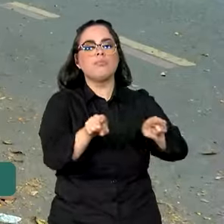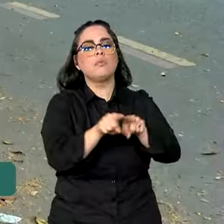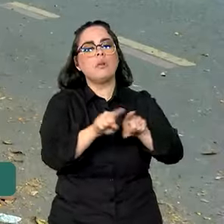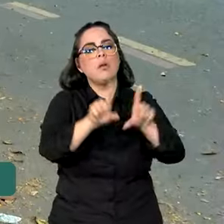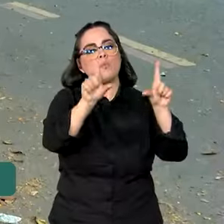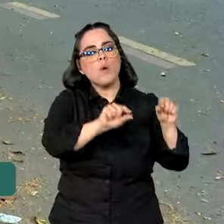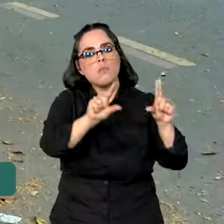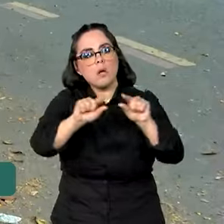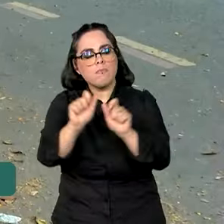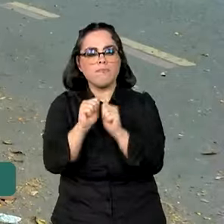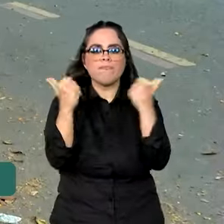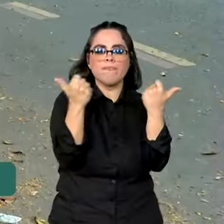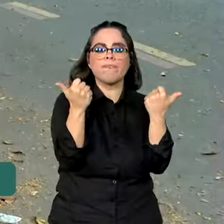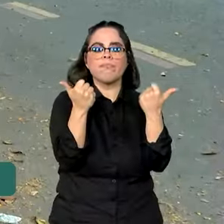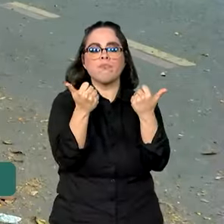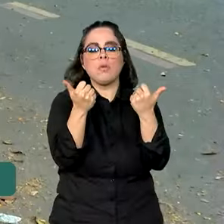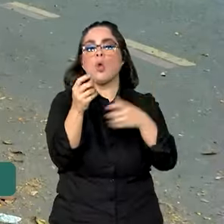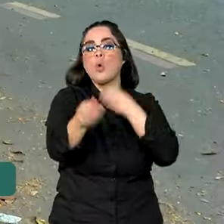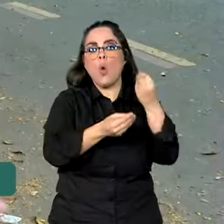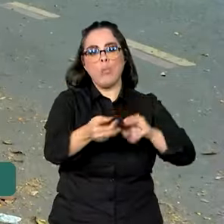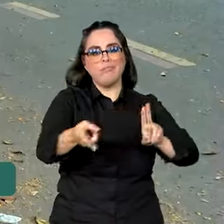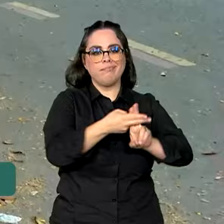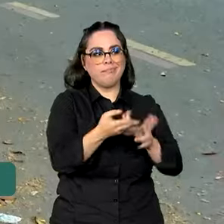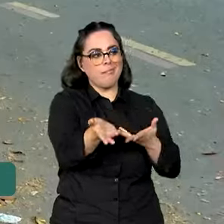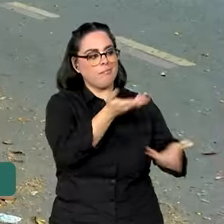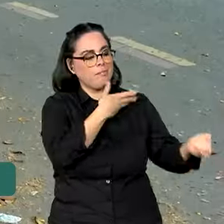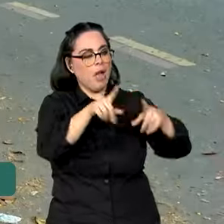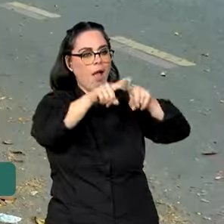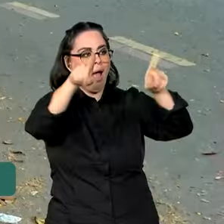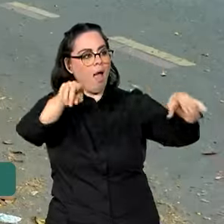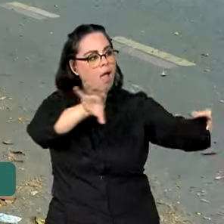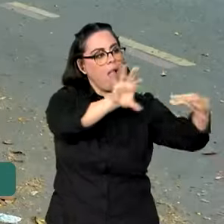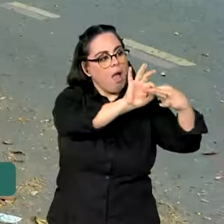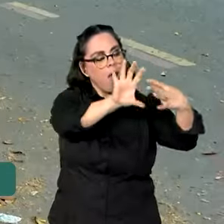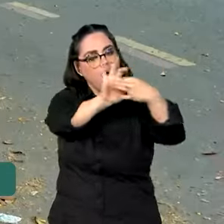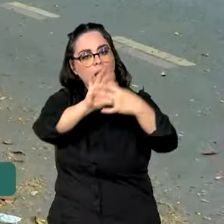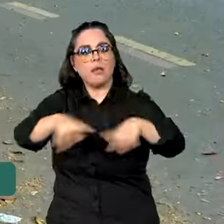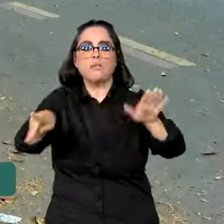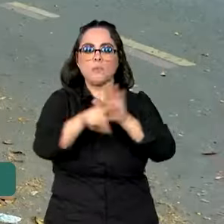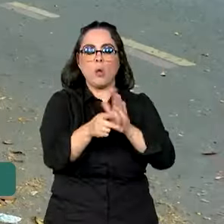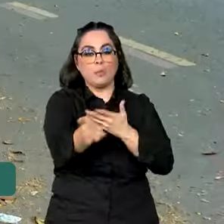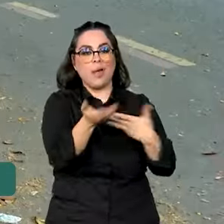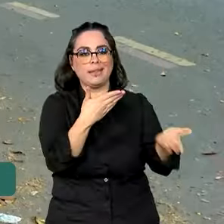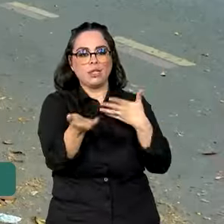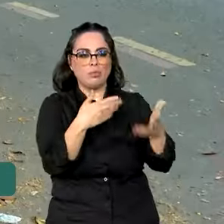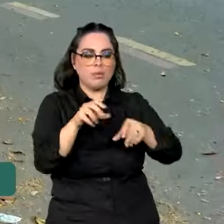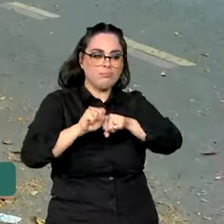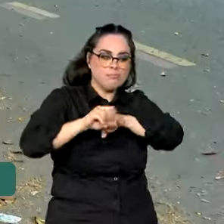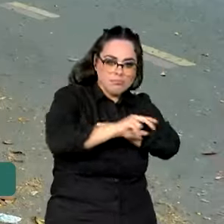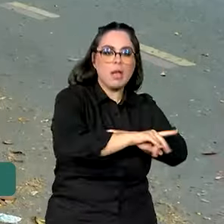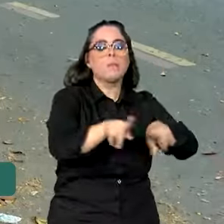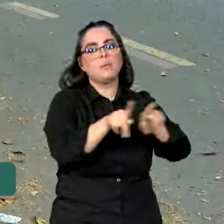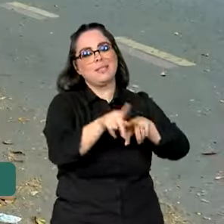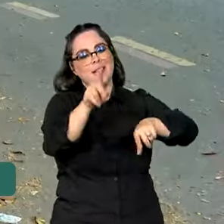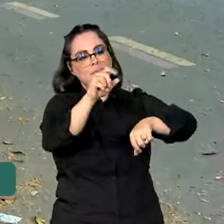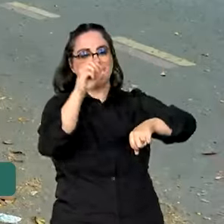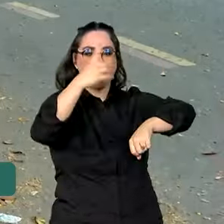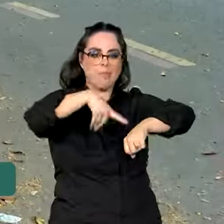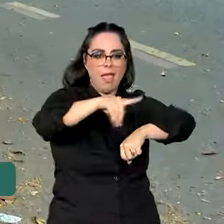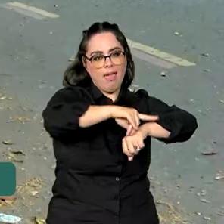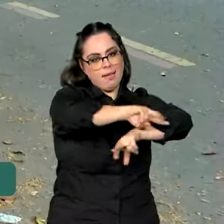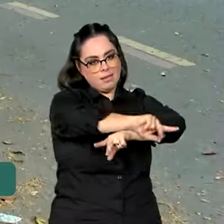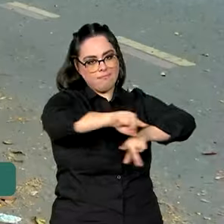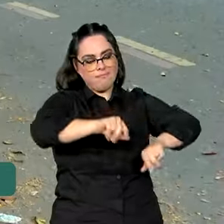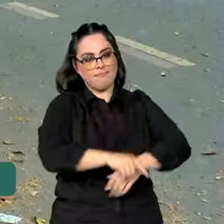ampliação da rede assistencial de saúde para atender o aumento de casos de arboviroses, como dengue, chikungunya e zika.